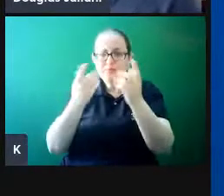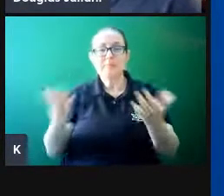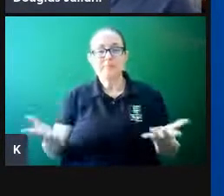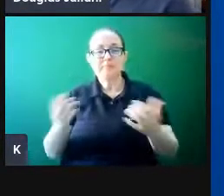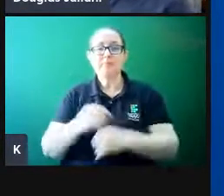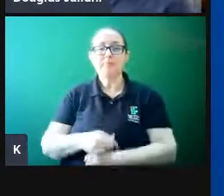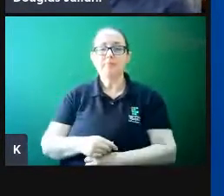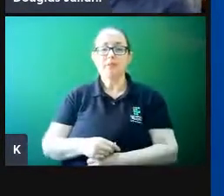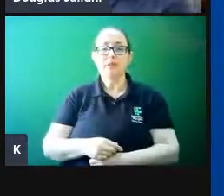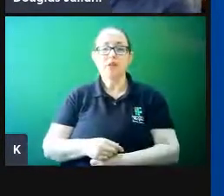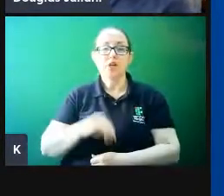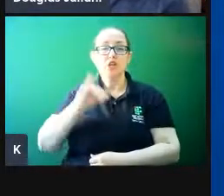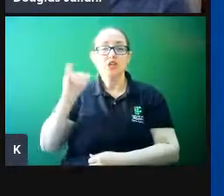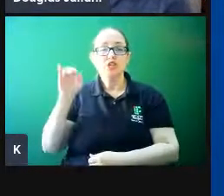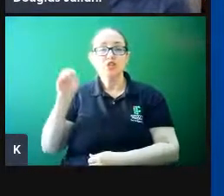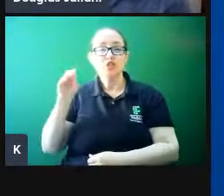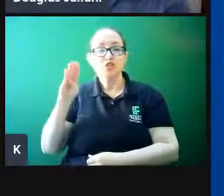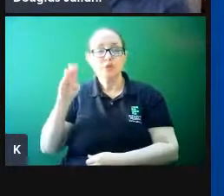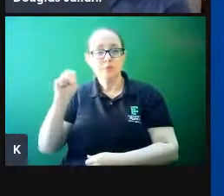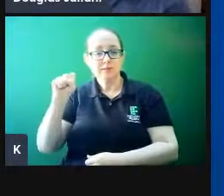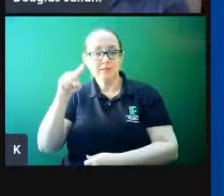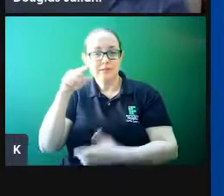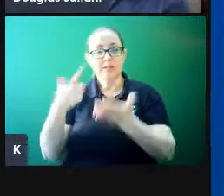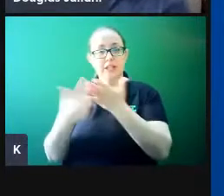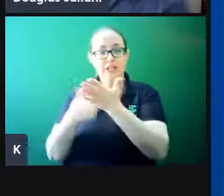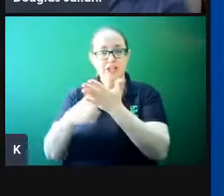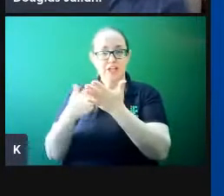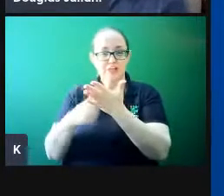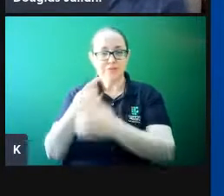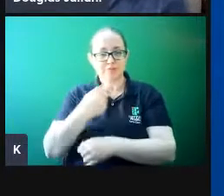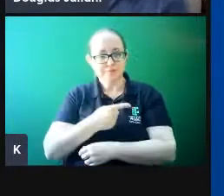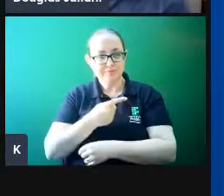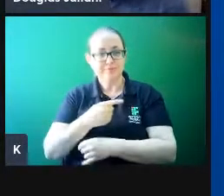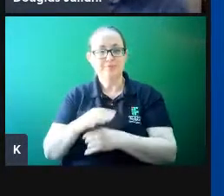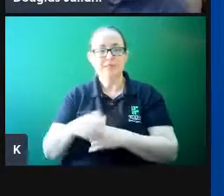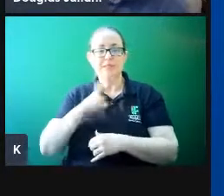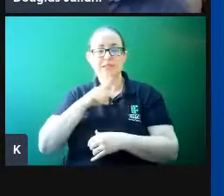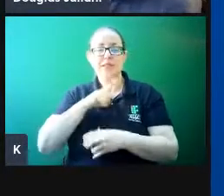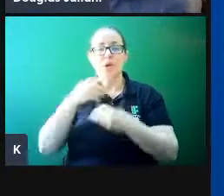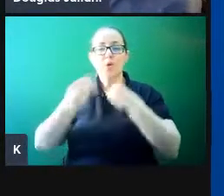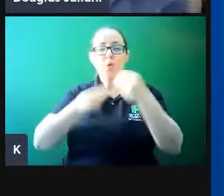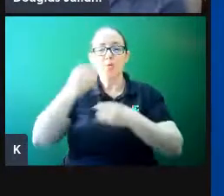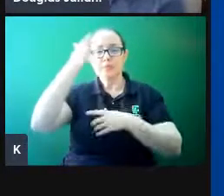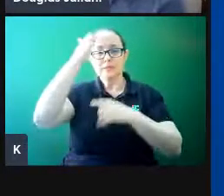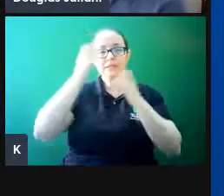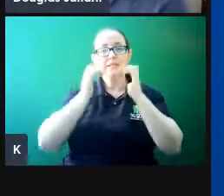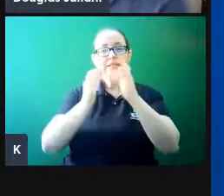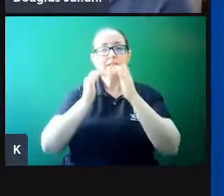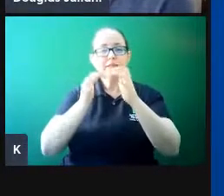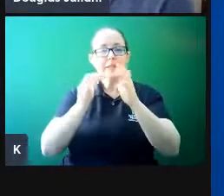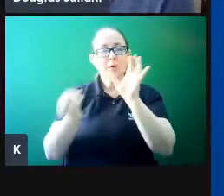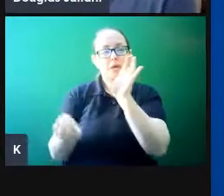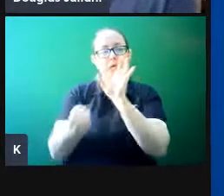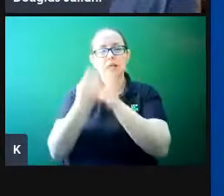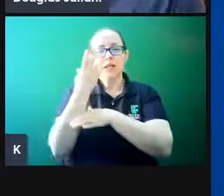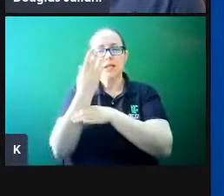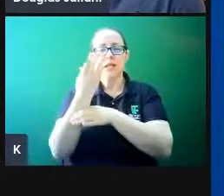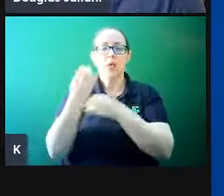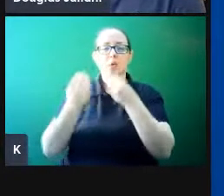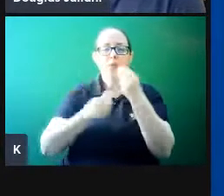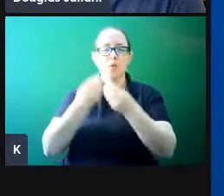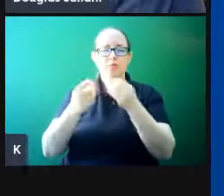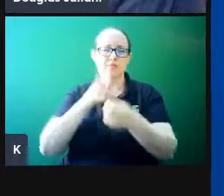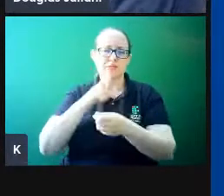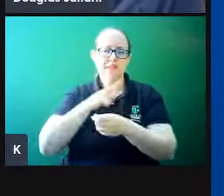dizia, de acordo com esse livro, é muito legal, Como o Cérebro Cria, inclusive tem uma, recomendo, uma dica, tem uma